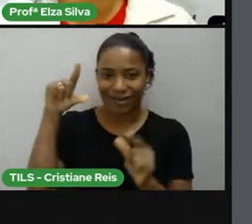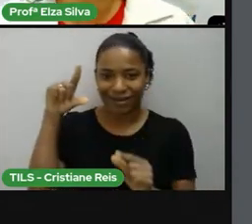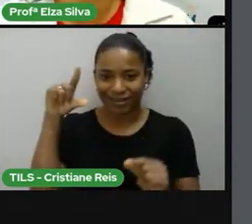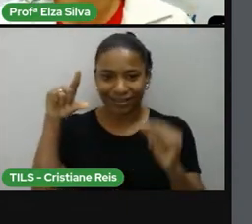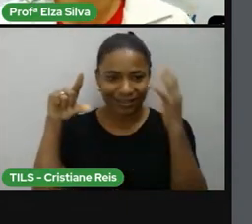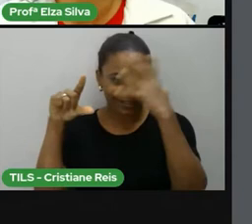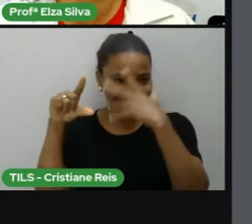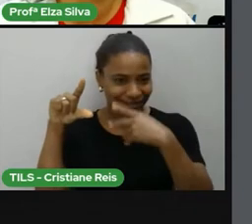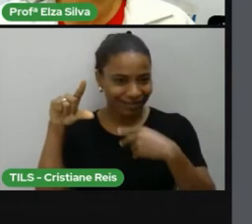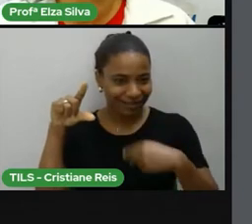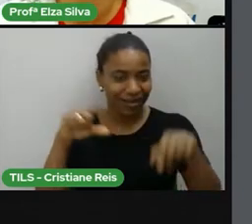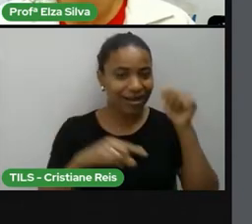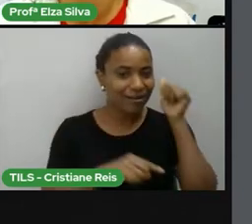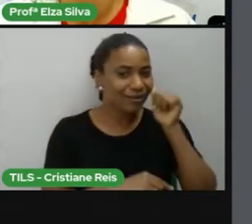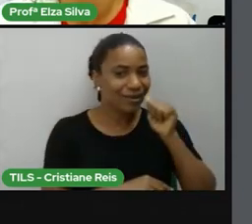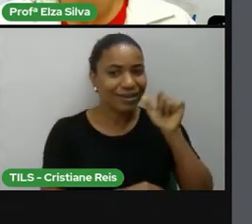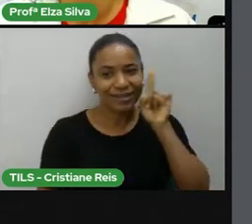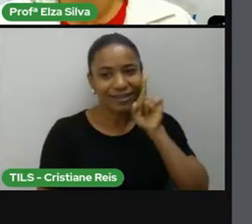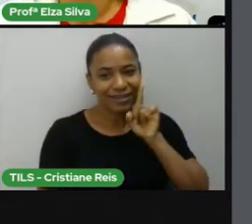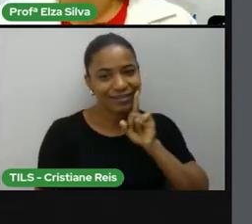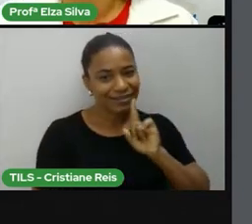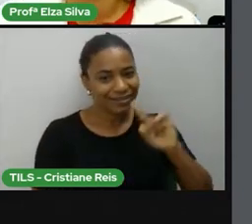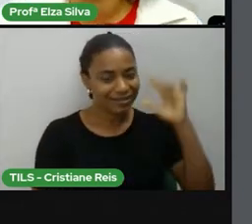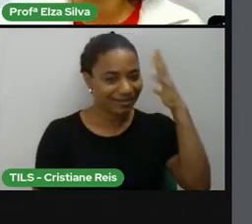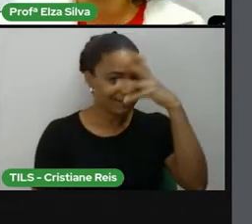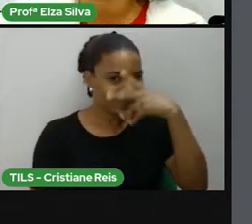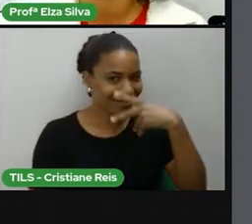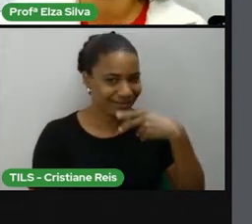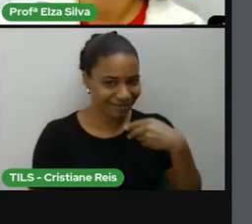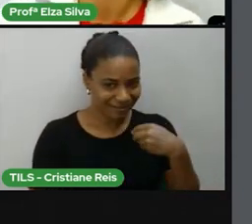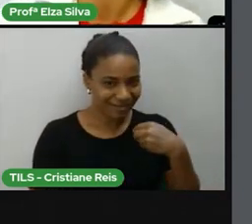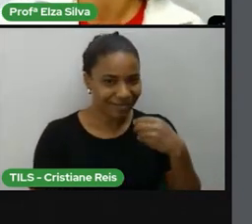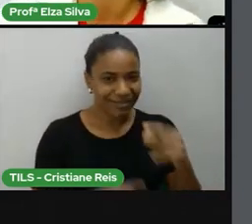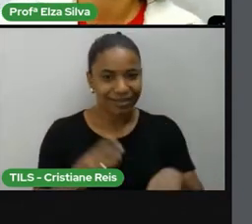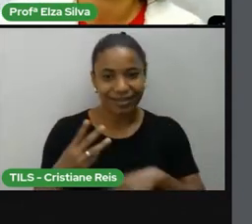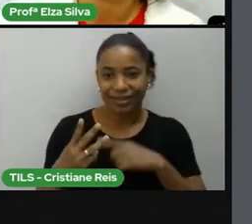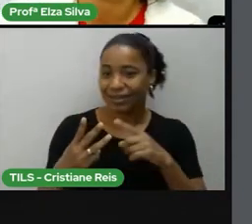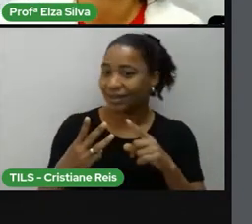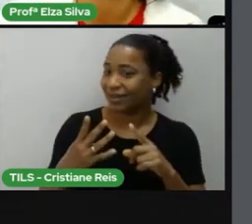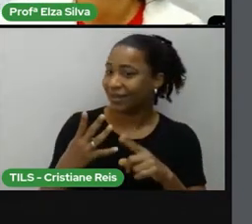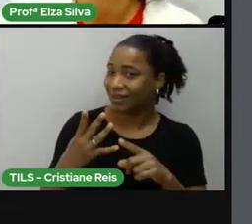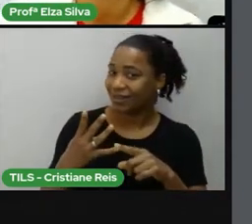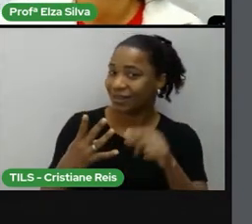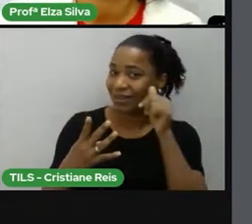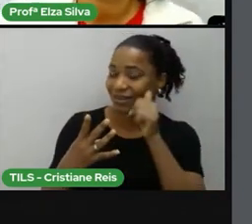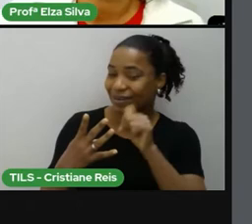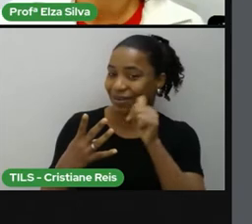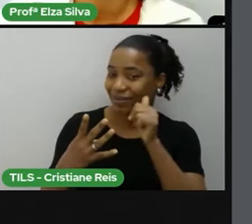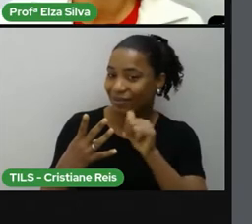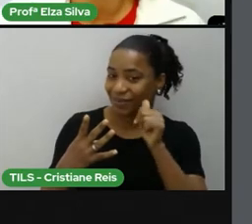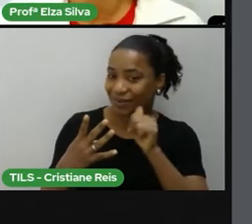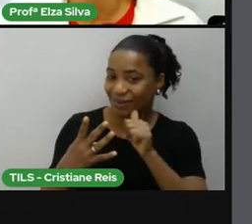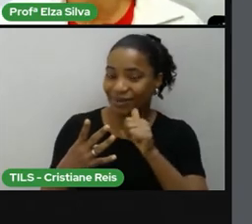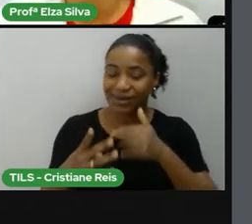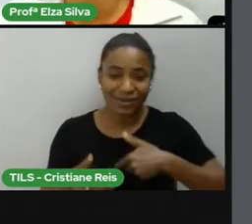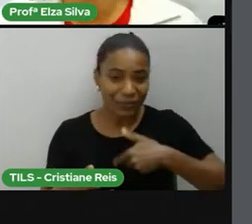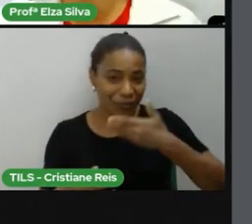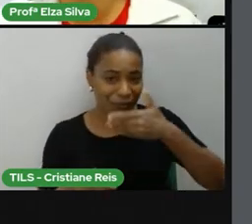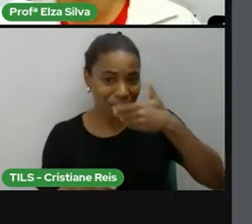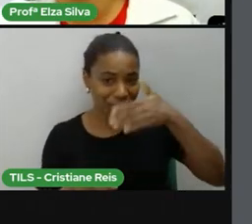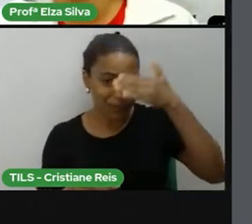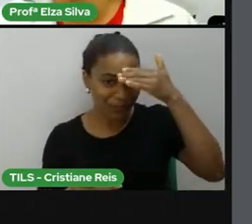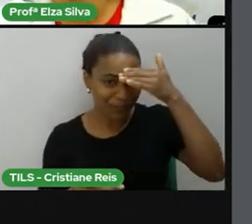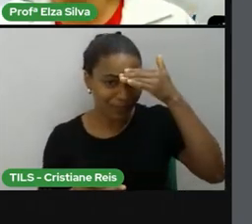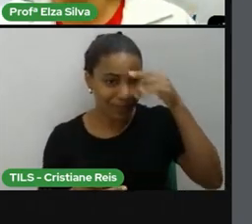beleza da mulher americana, a beleza da mulher paxistanesa, a beleza dos